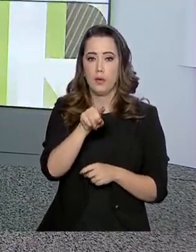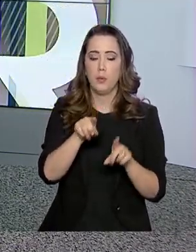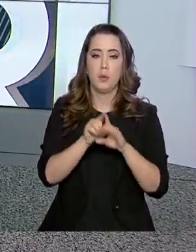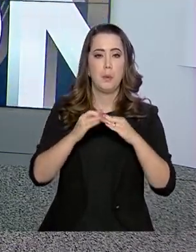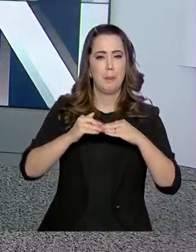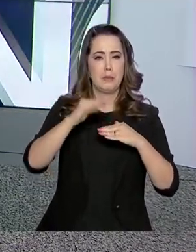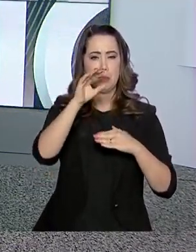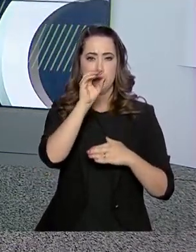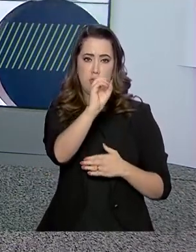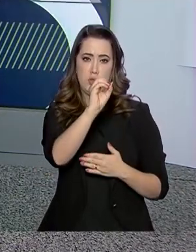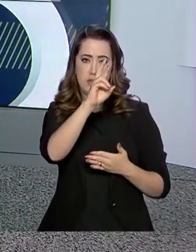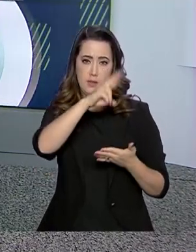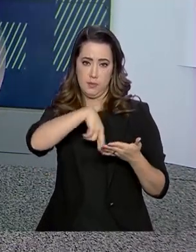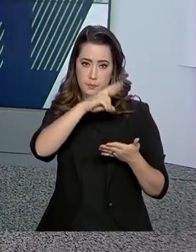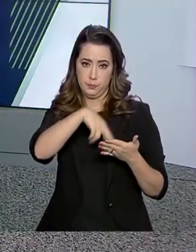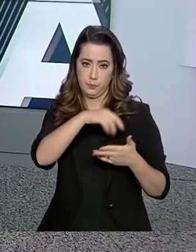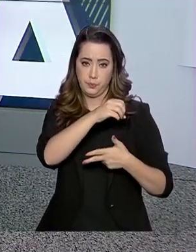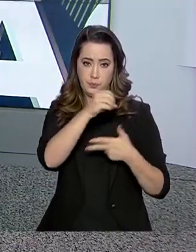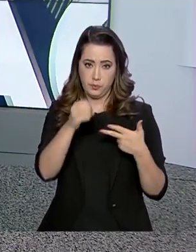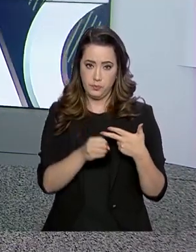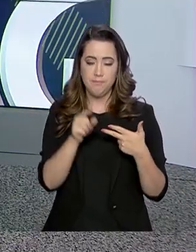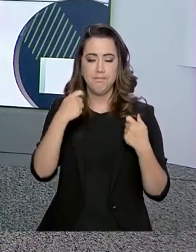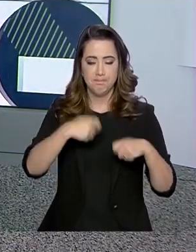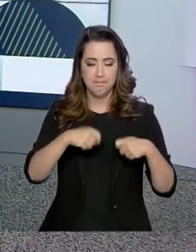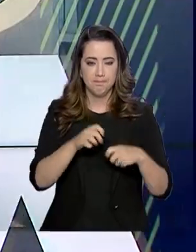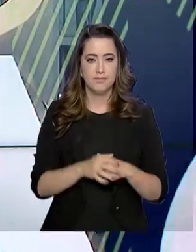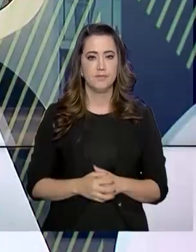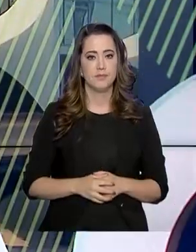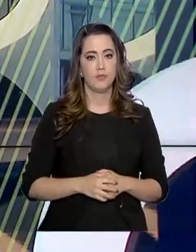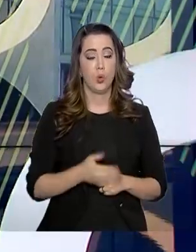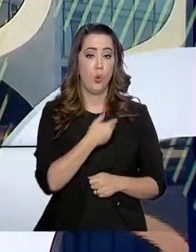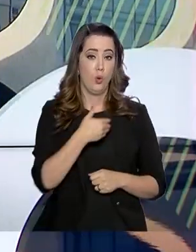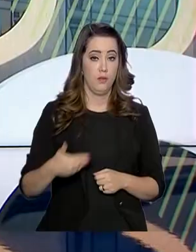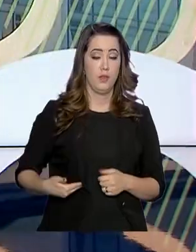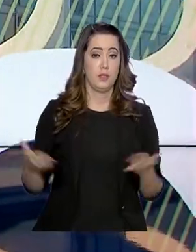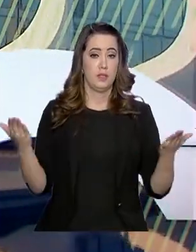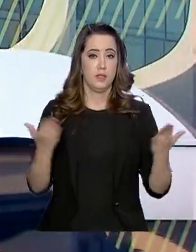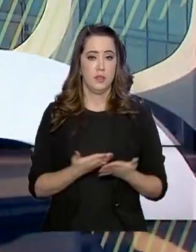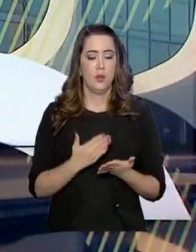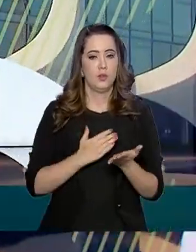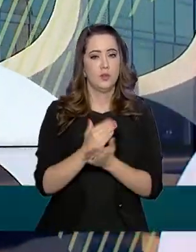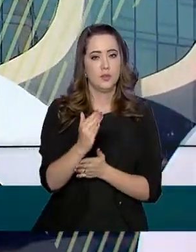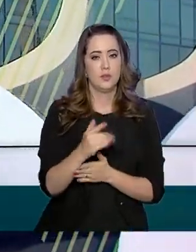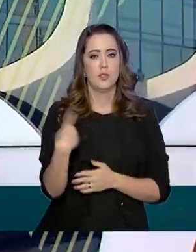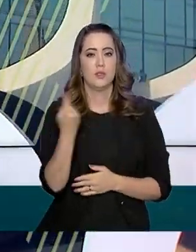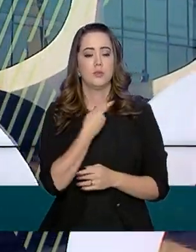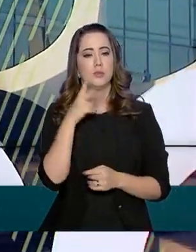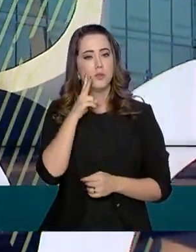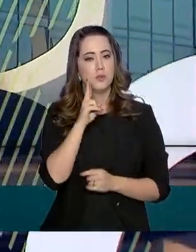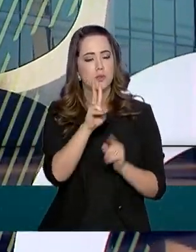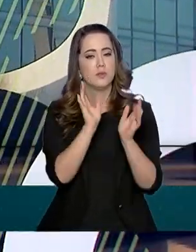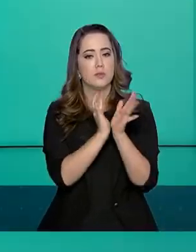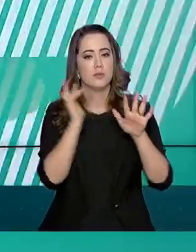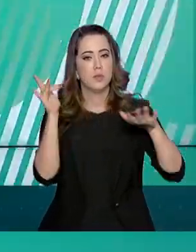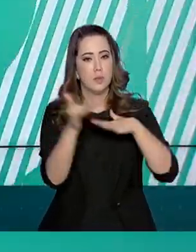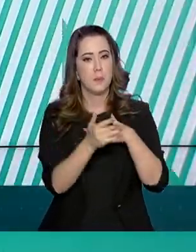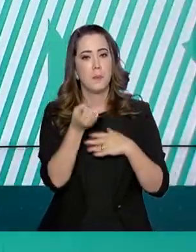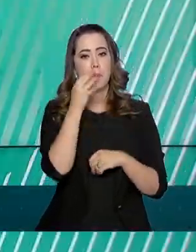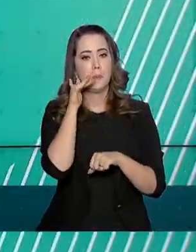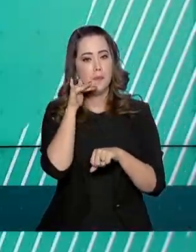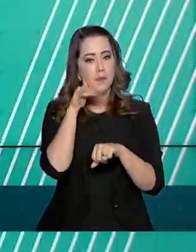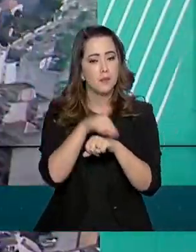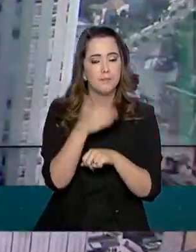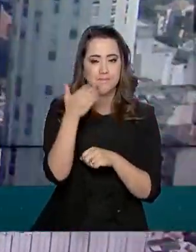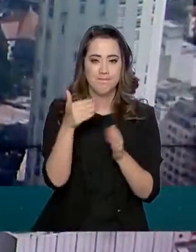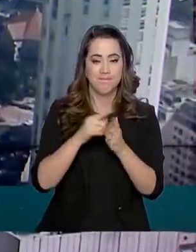redação do exame continuam sendo exigidas. O governo agora fica por aqui. Continue nos acompanhando pelas redes sociais. Uma